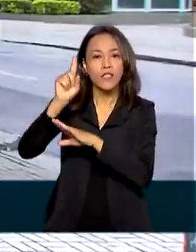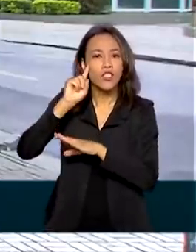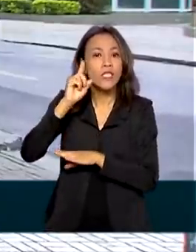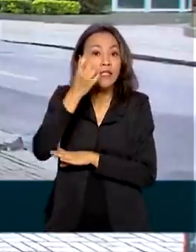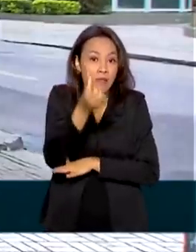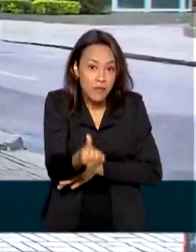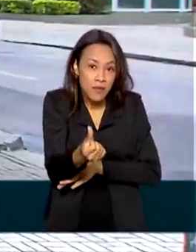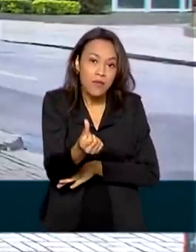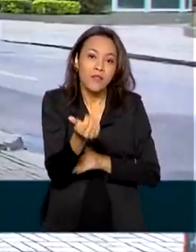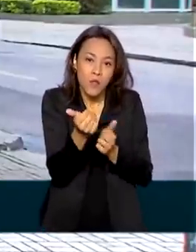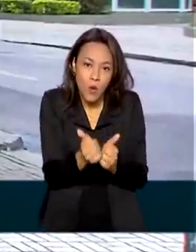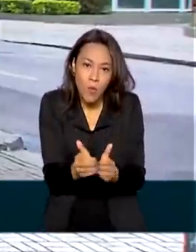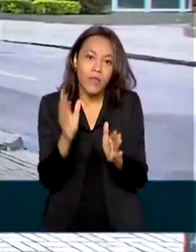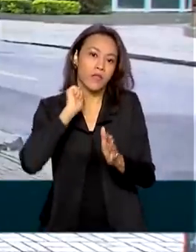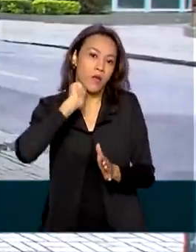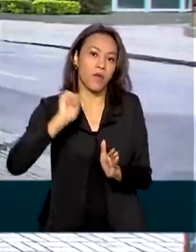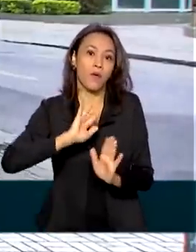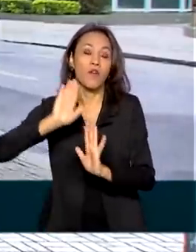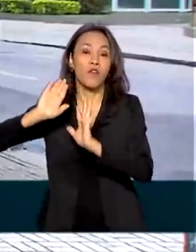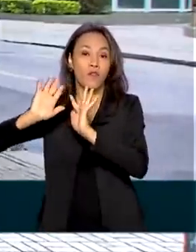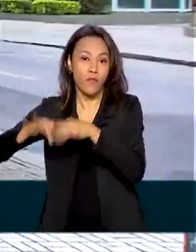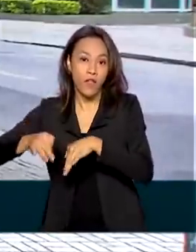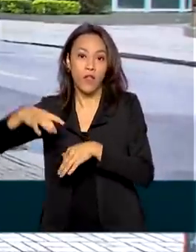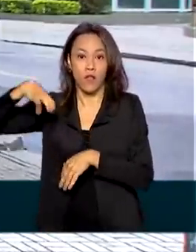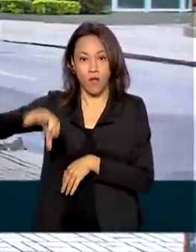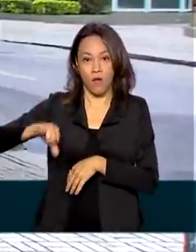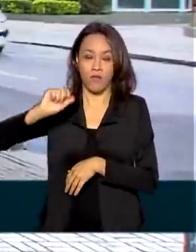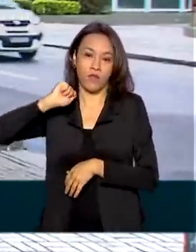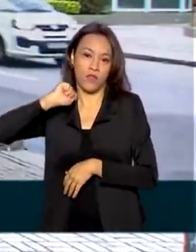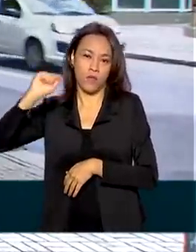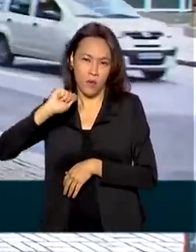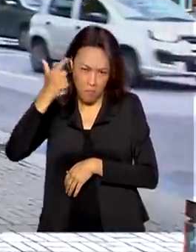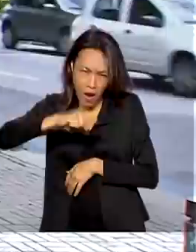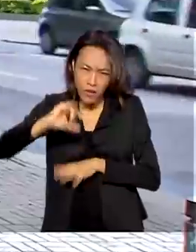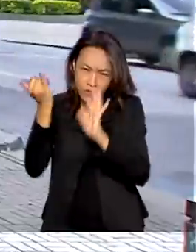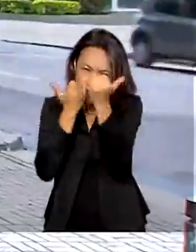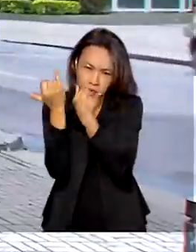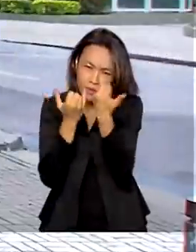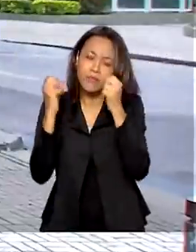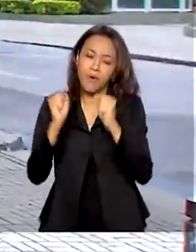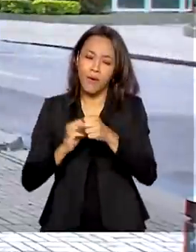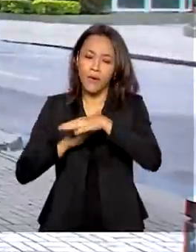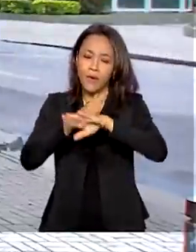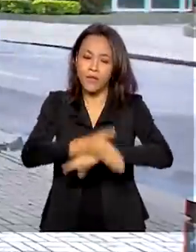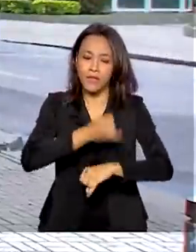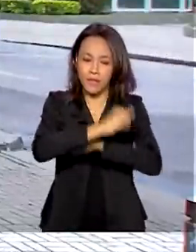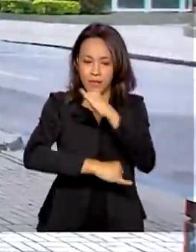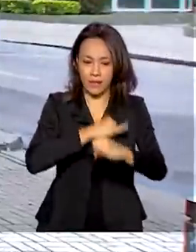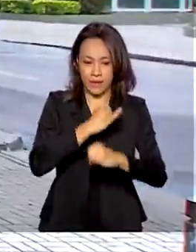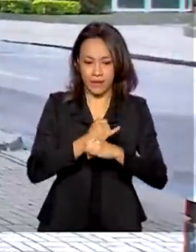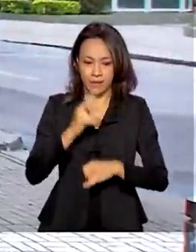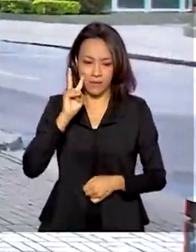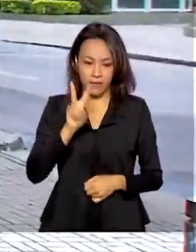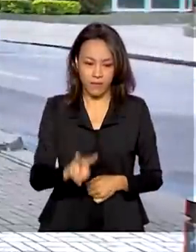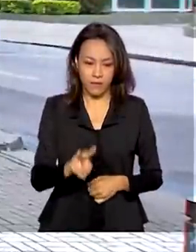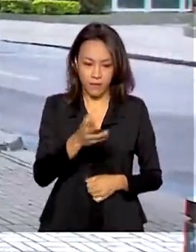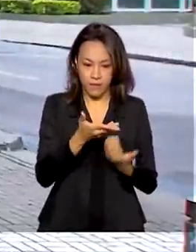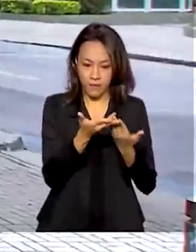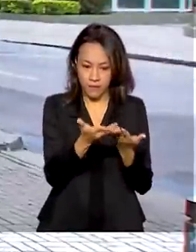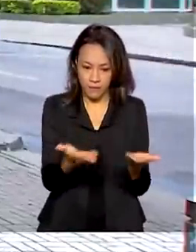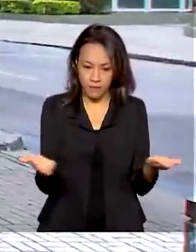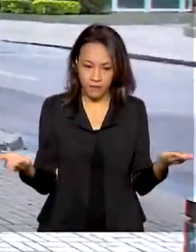de abril e termina no dia 9 de abril. Para quem quiser outras informações, basta consultar o site sisu.mec.gov